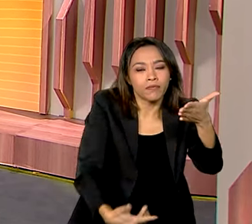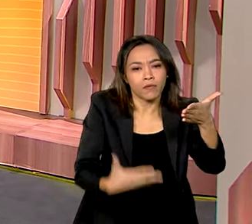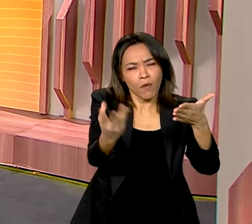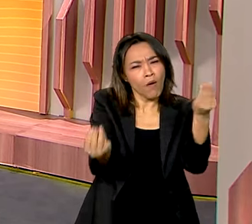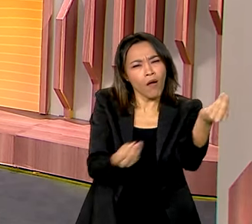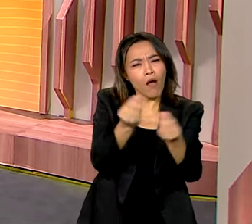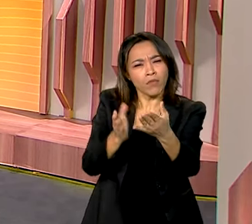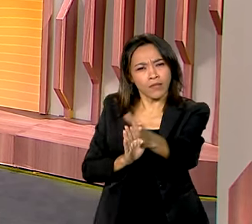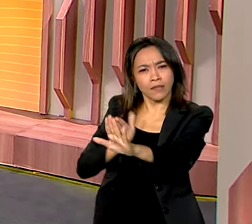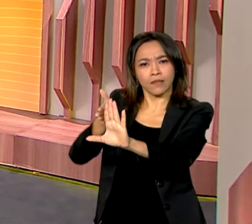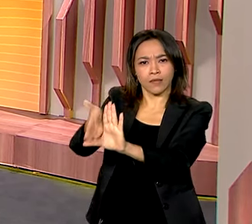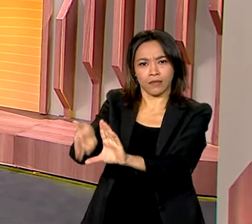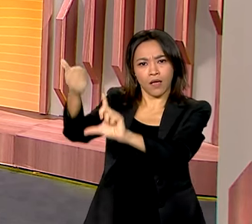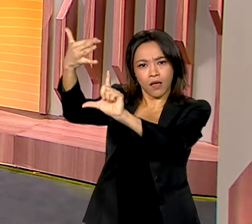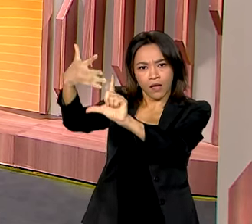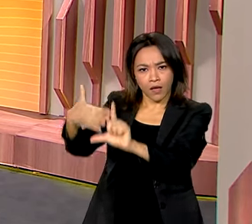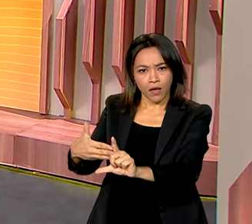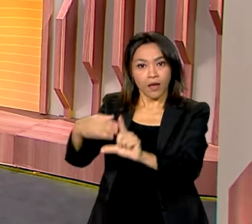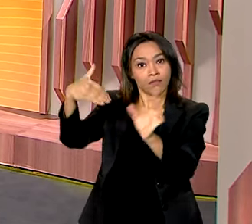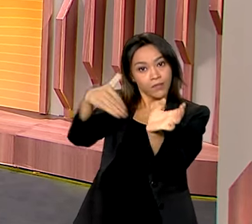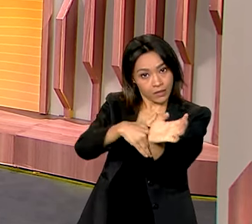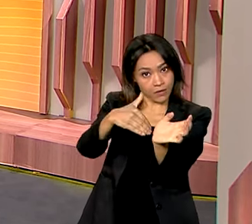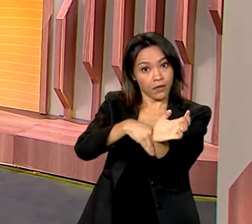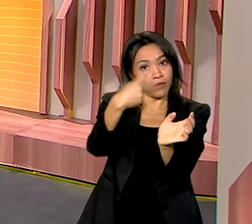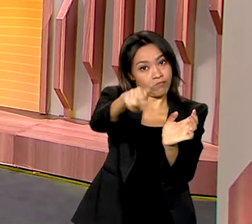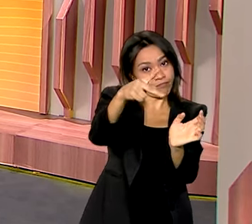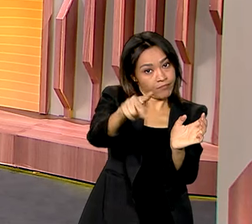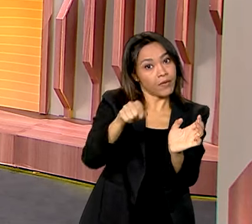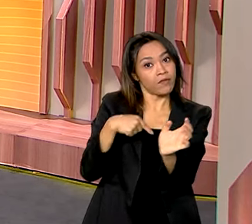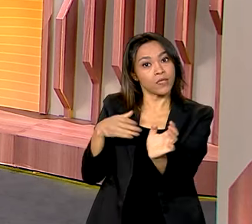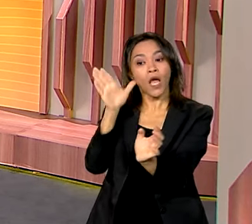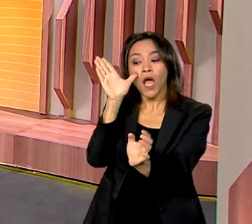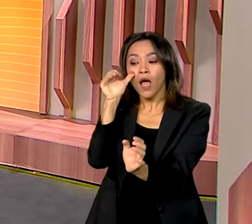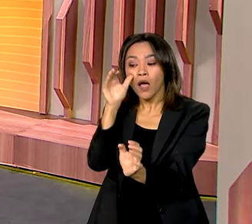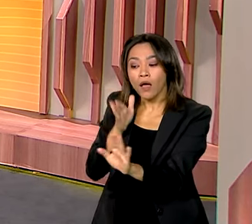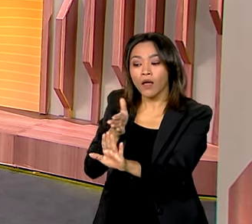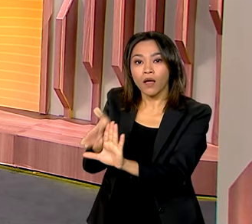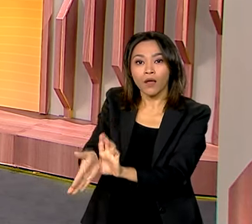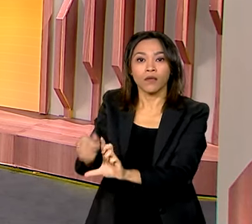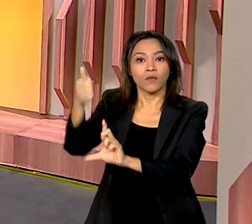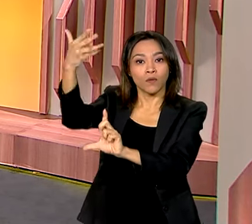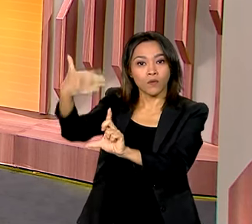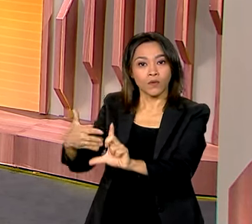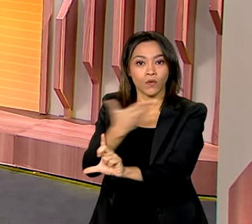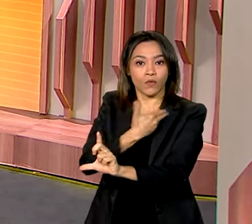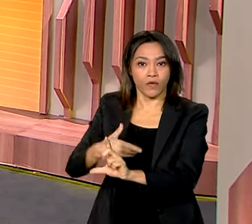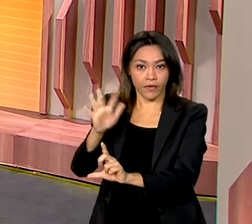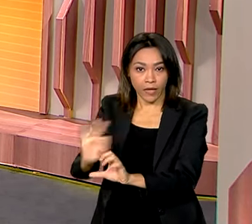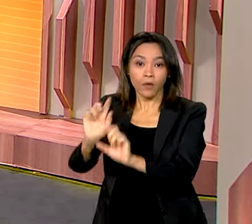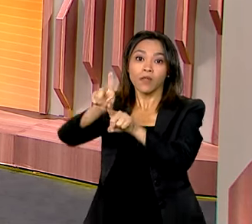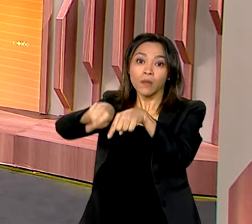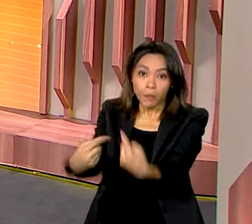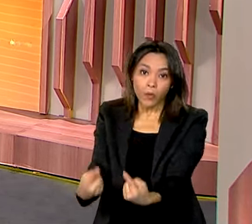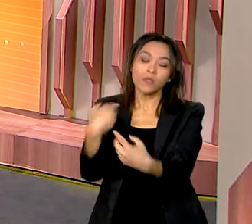é preciso ter o login único para o uso dos serviços digitais do governo federal. Depois, é só aguardar para fazer a